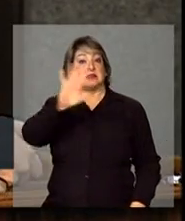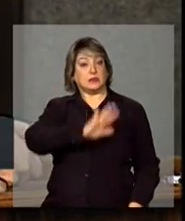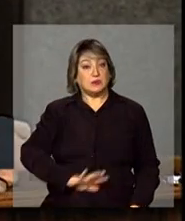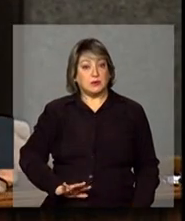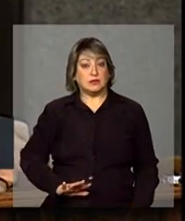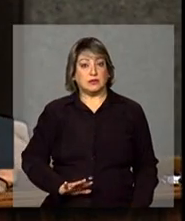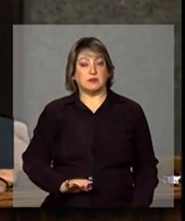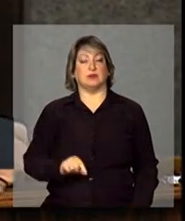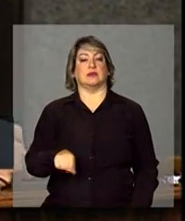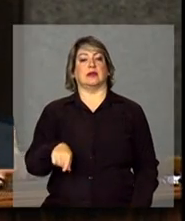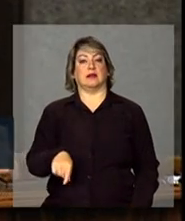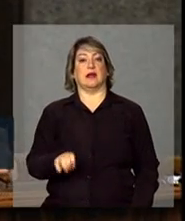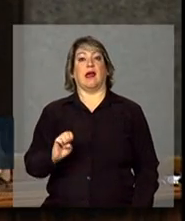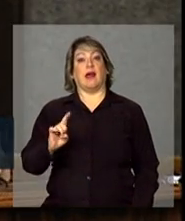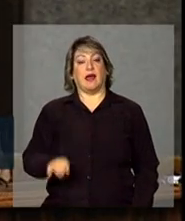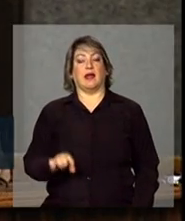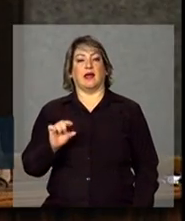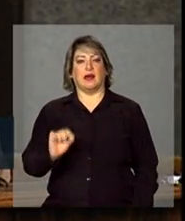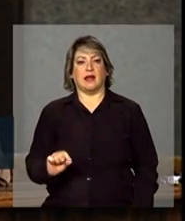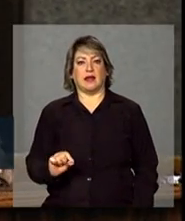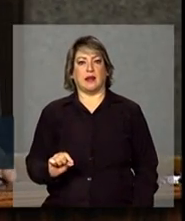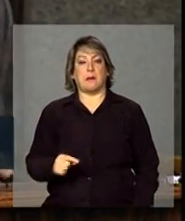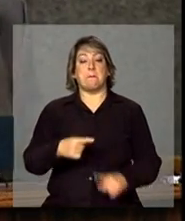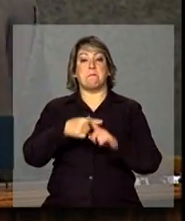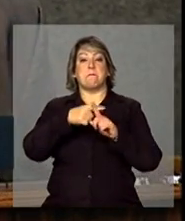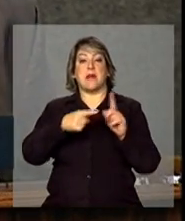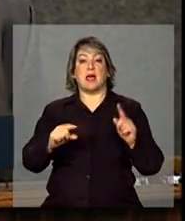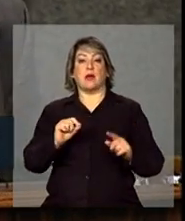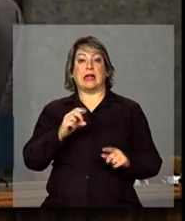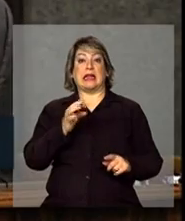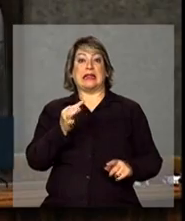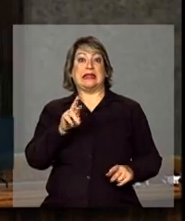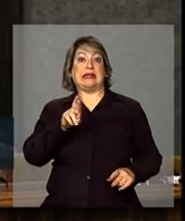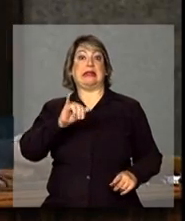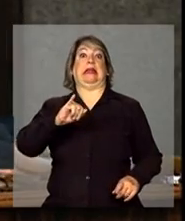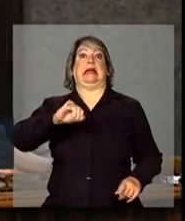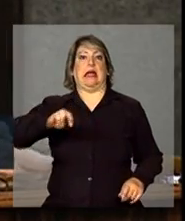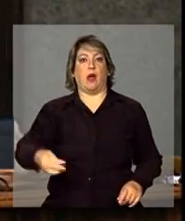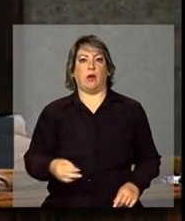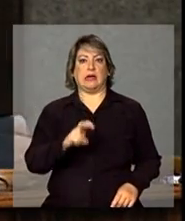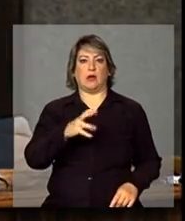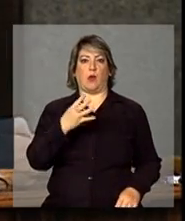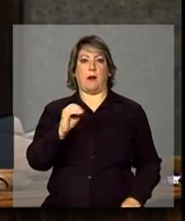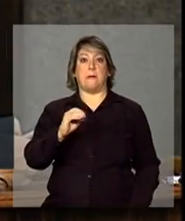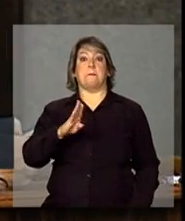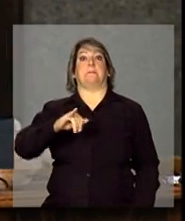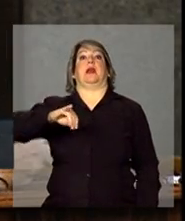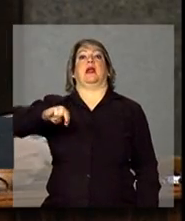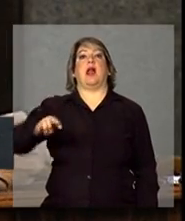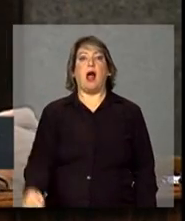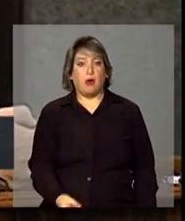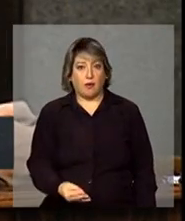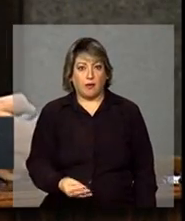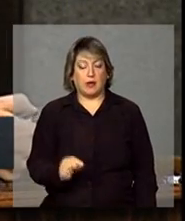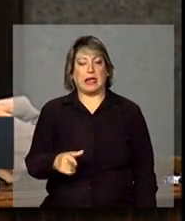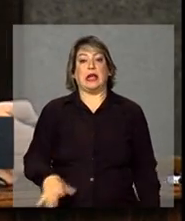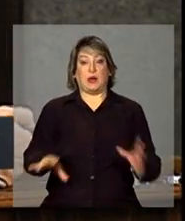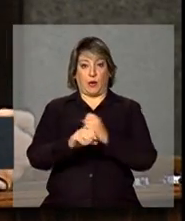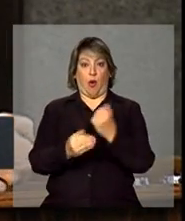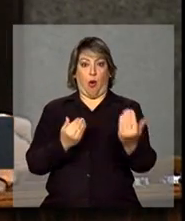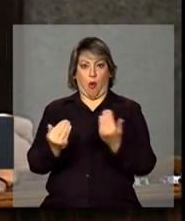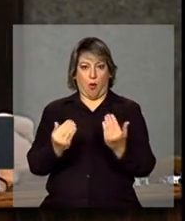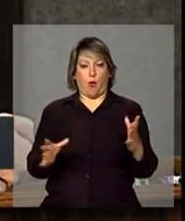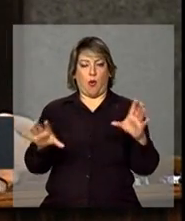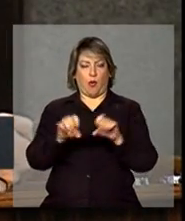que é nada mais, nada menos do que meio trilhão, 540 bilhões. Isso equivale a um